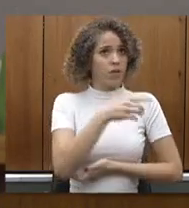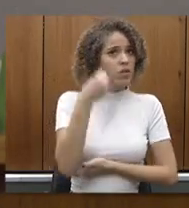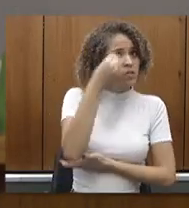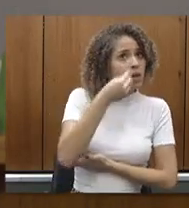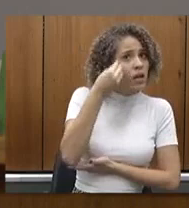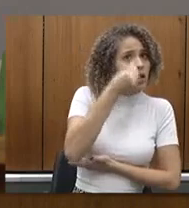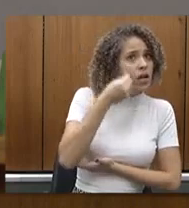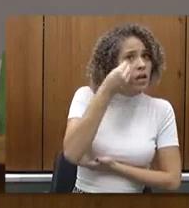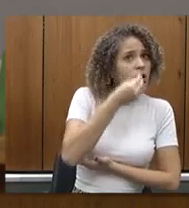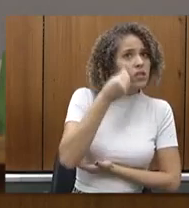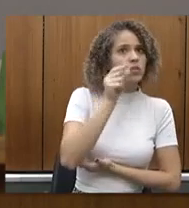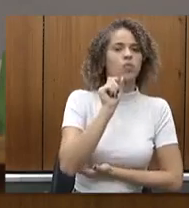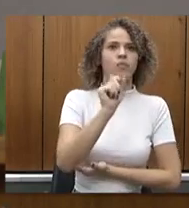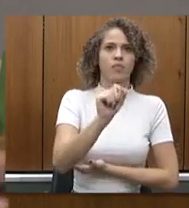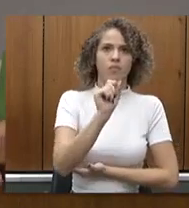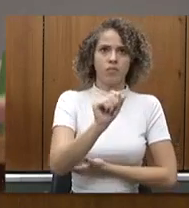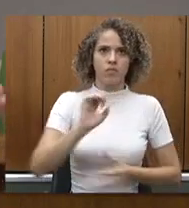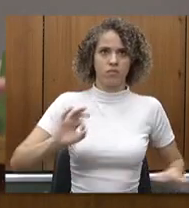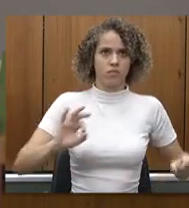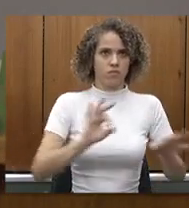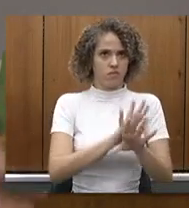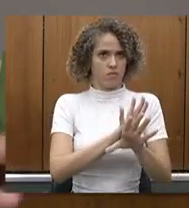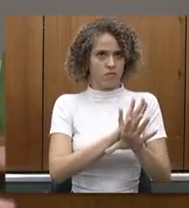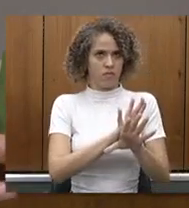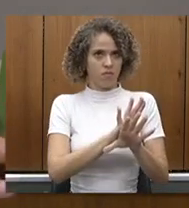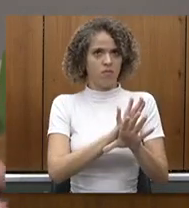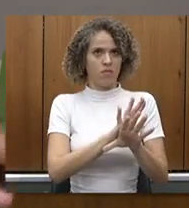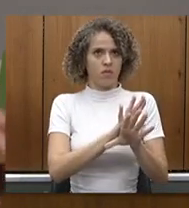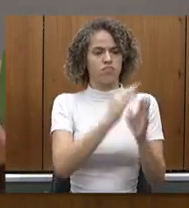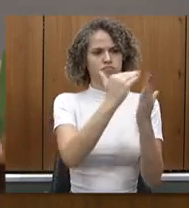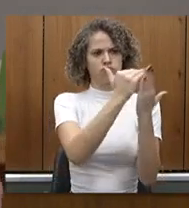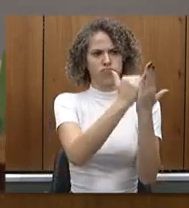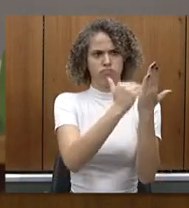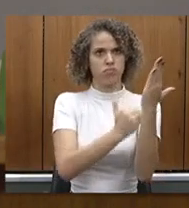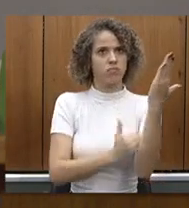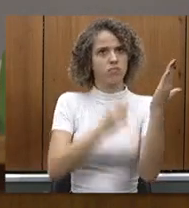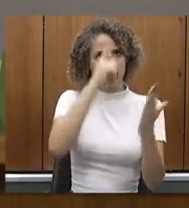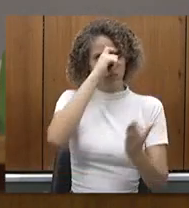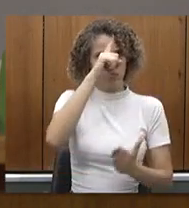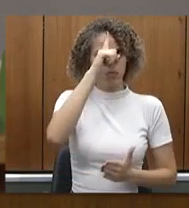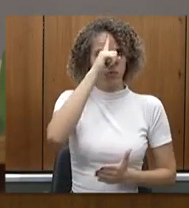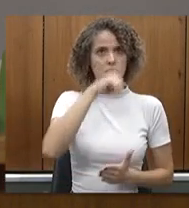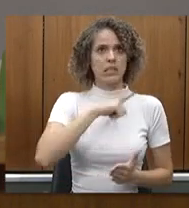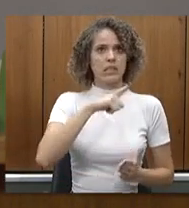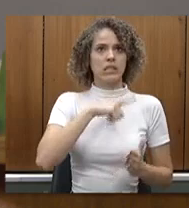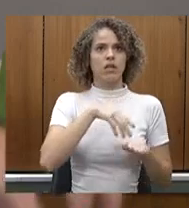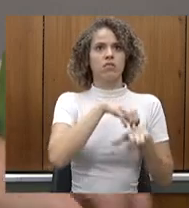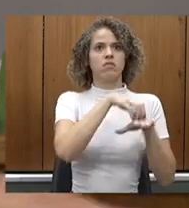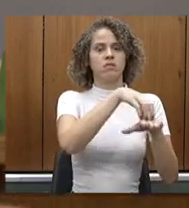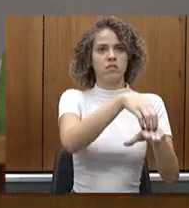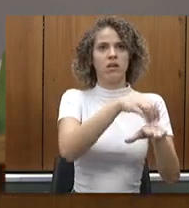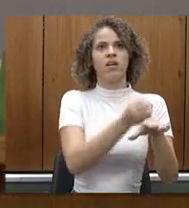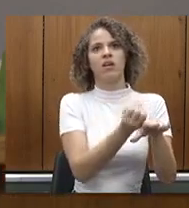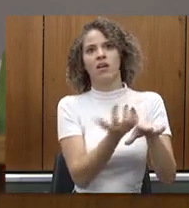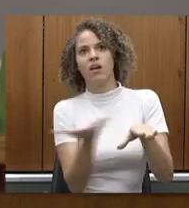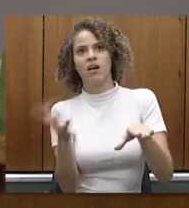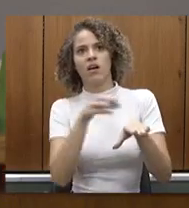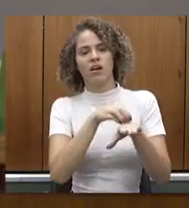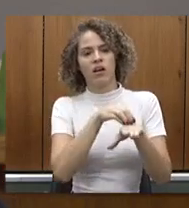carretas ela é complexa porque nós temos hospitais no Estado inteiro a carreta ela tem que estar vinculada a um serviço para que dando